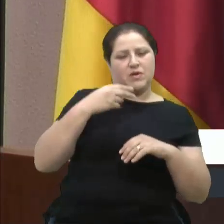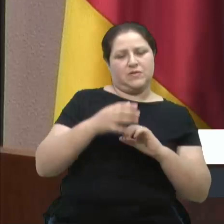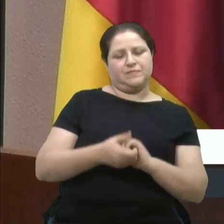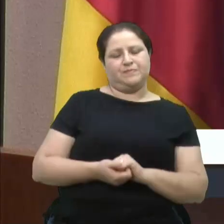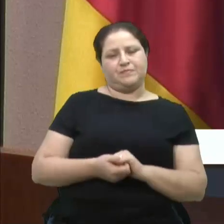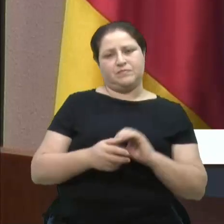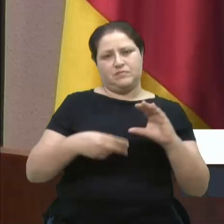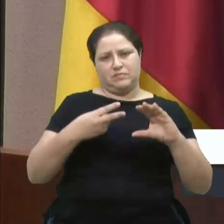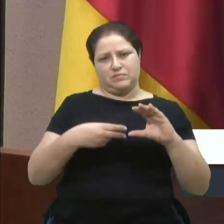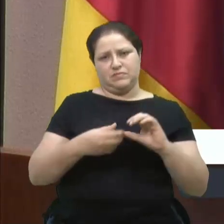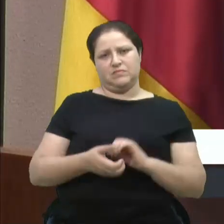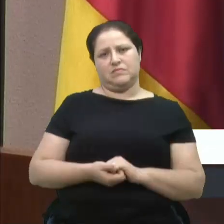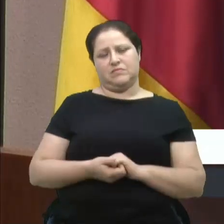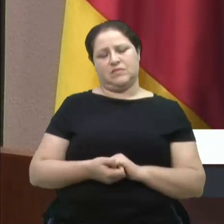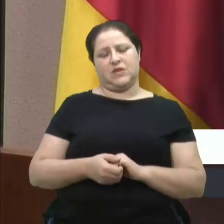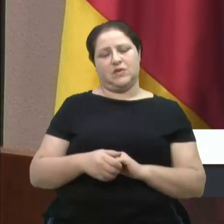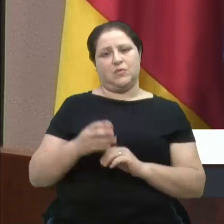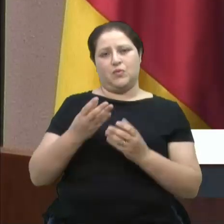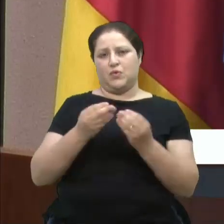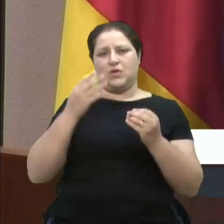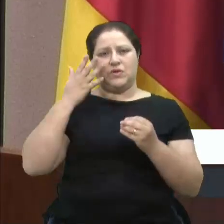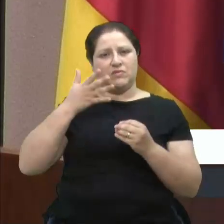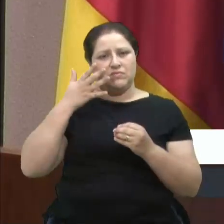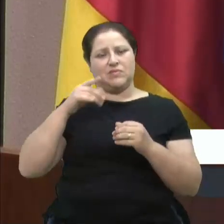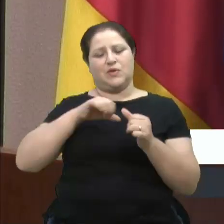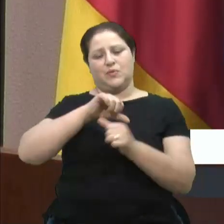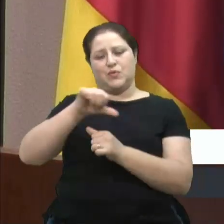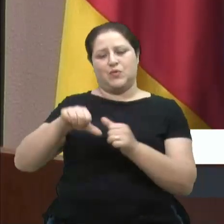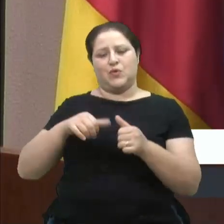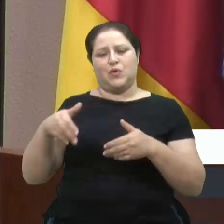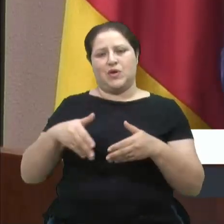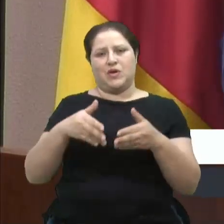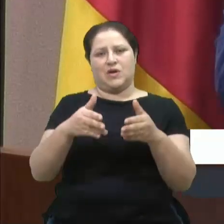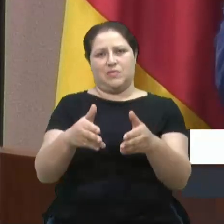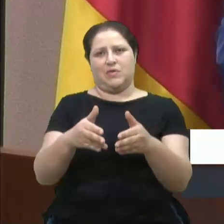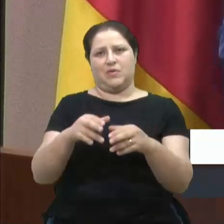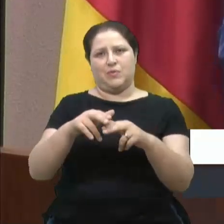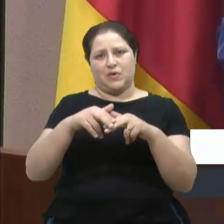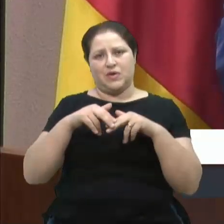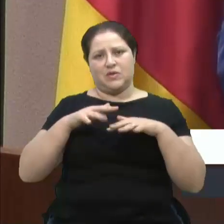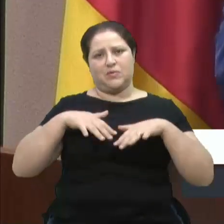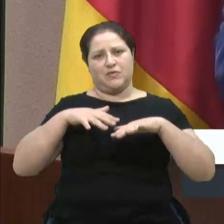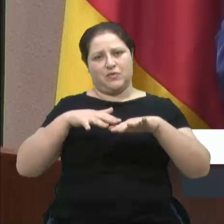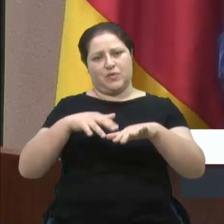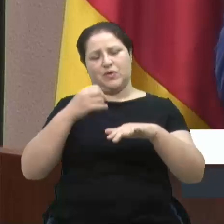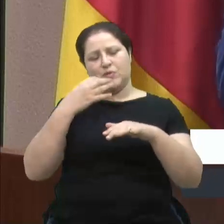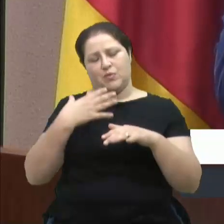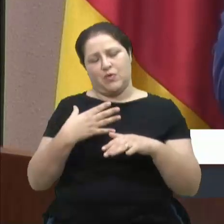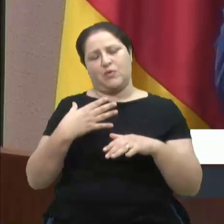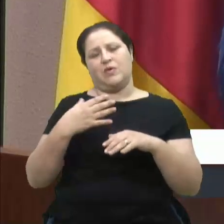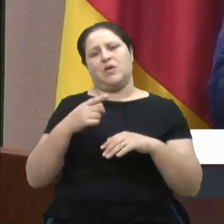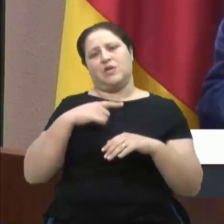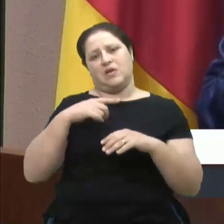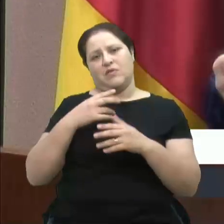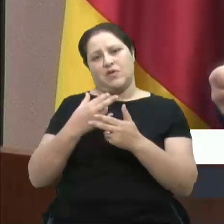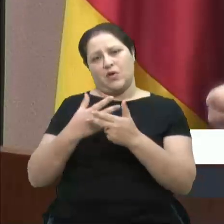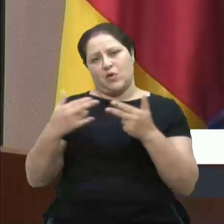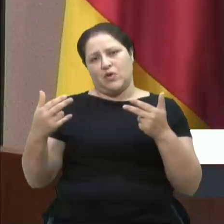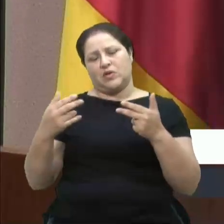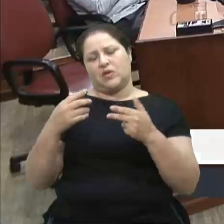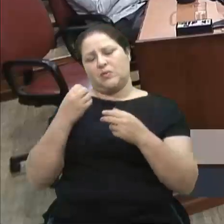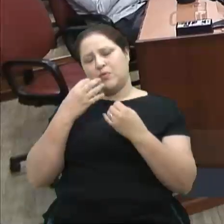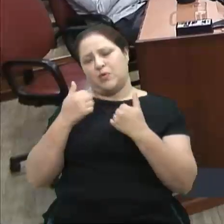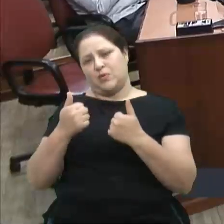e mudou o curso da história do Brasil político e social através das manifestações. E que bom, parte delas, muito boa. Obrigado.